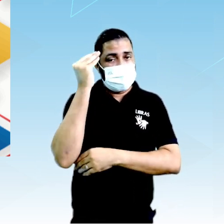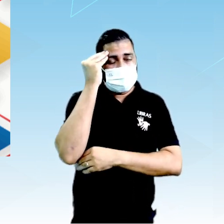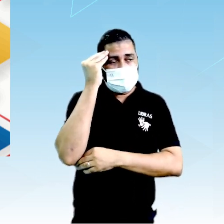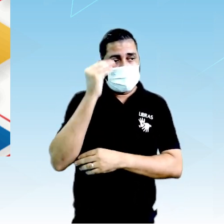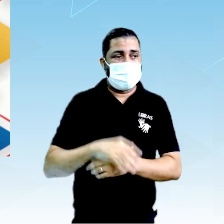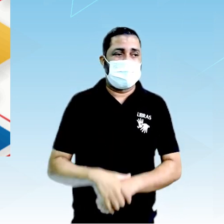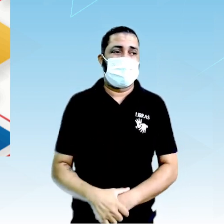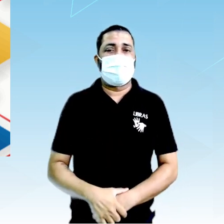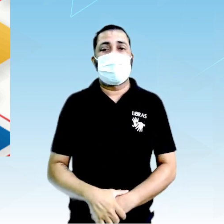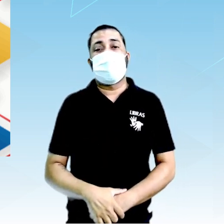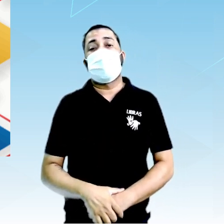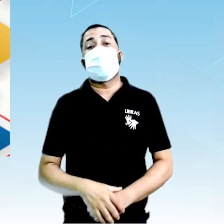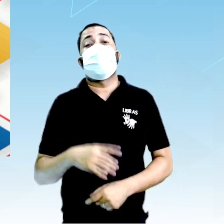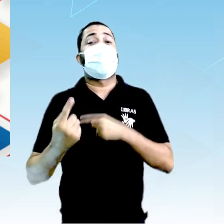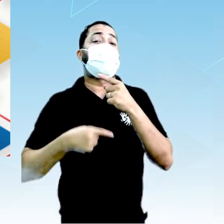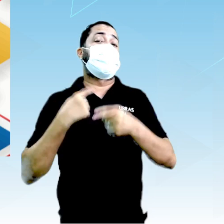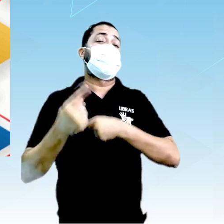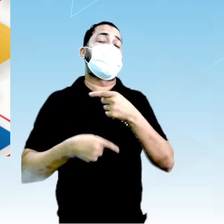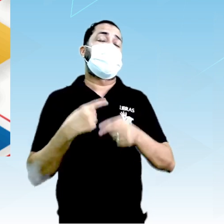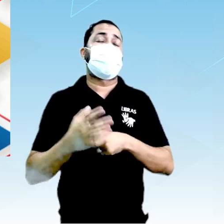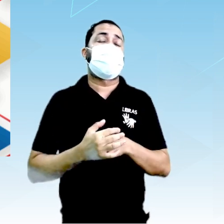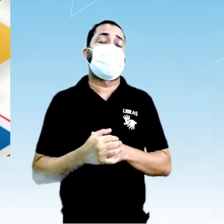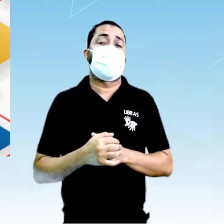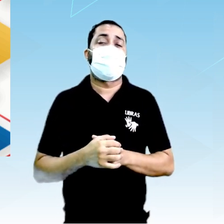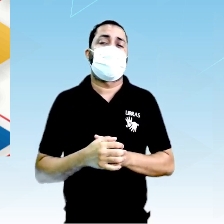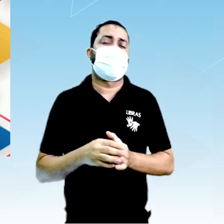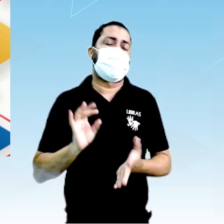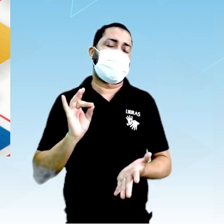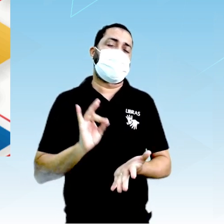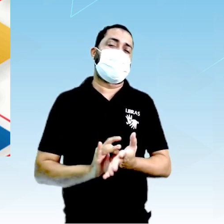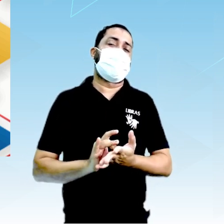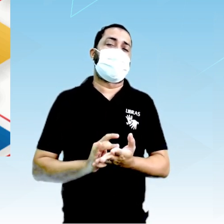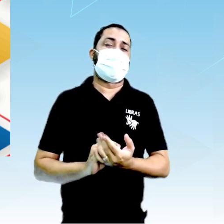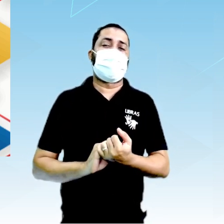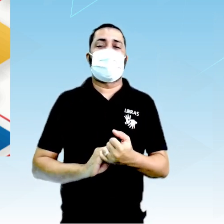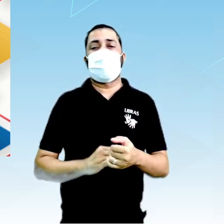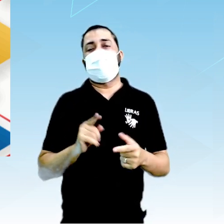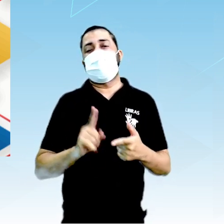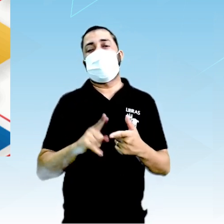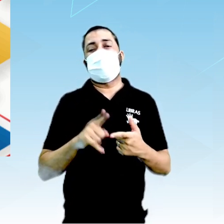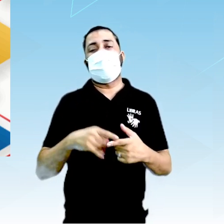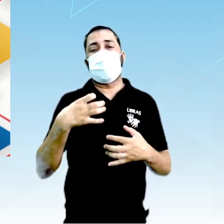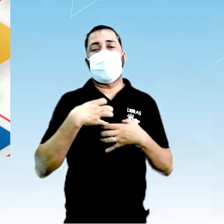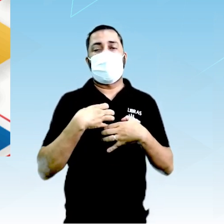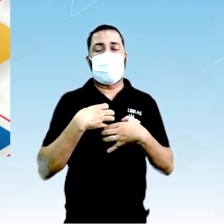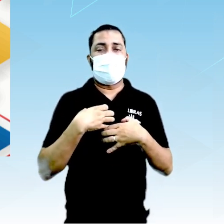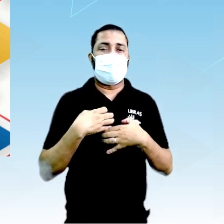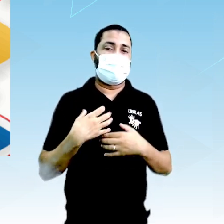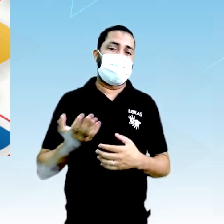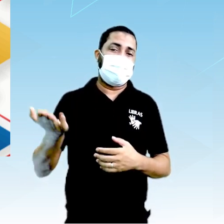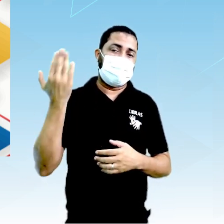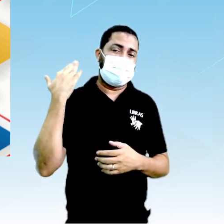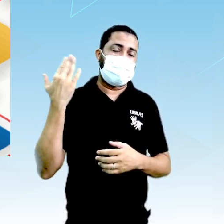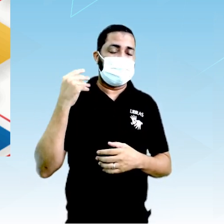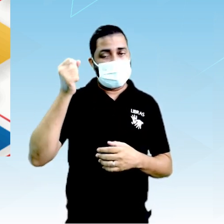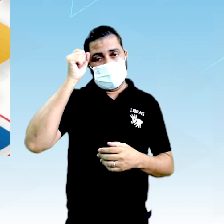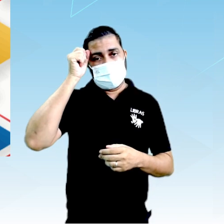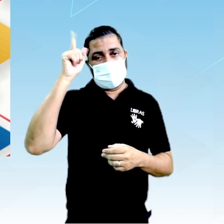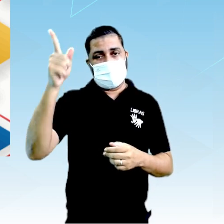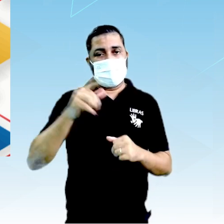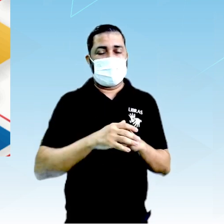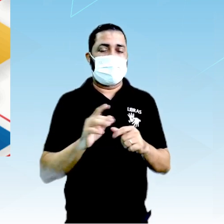um pouco depois, na verdade, até de forma anterior à ideia de Rutenfort,